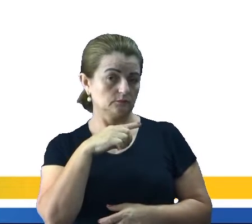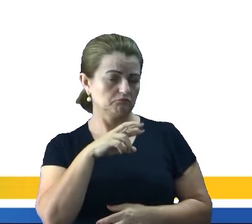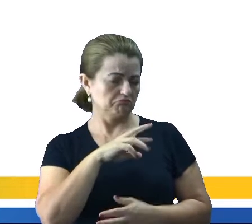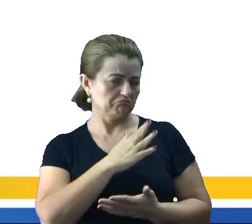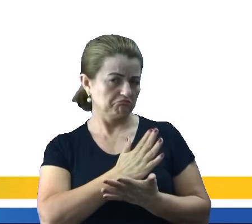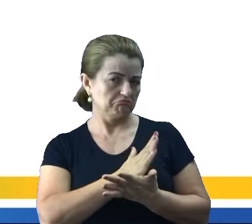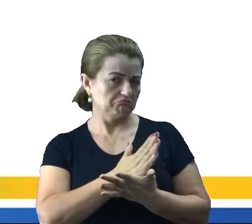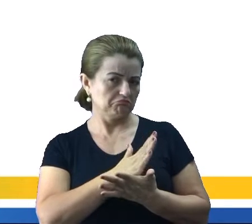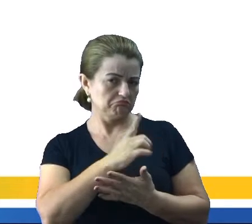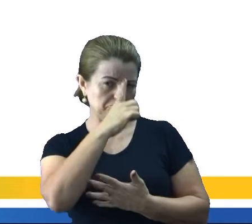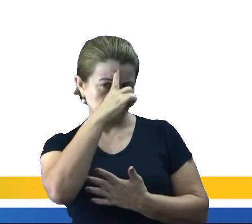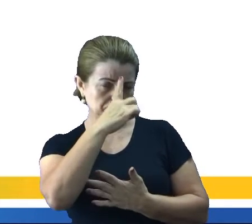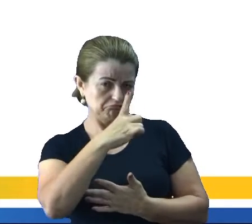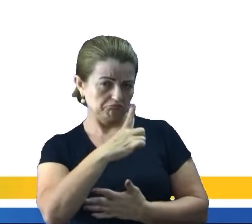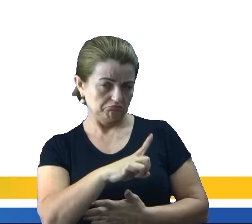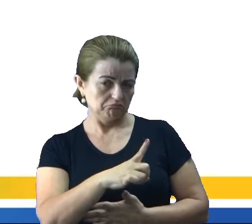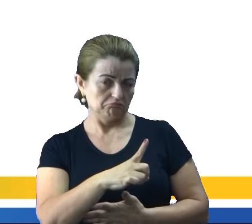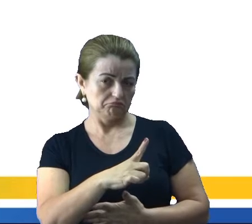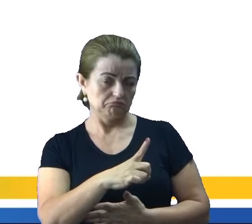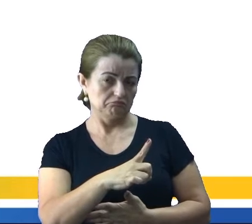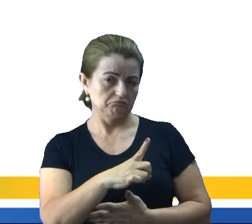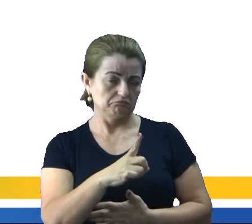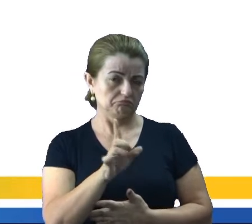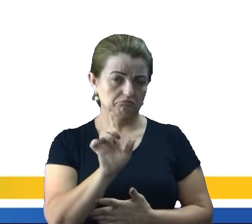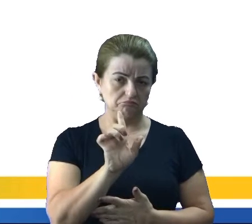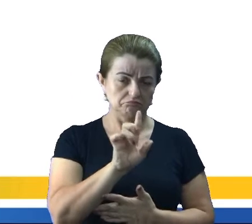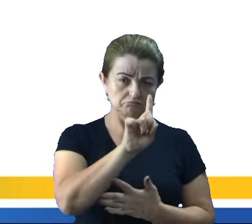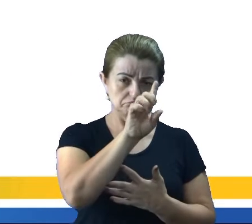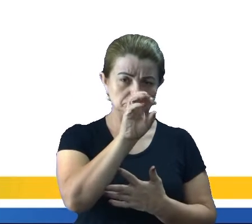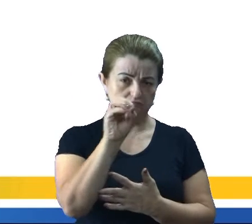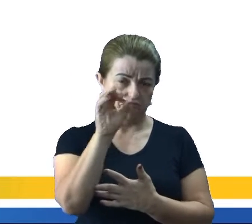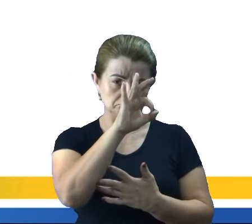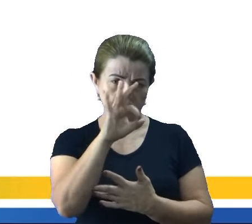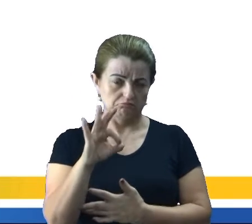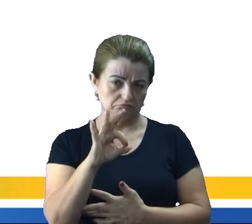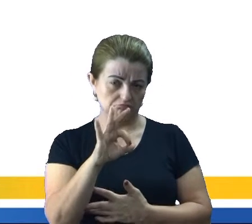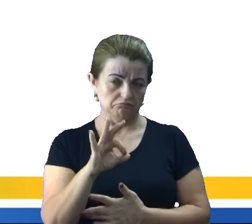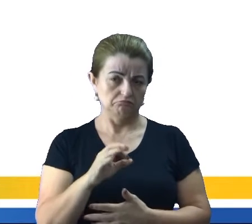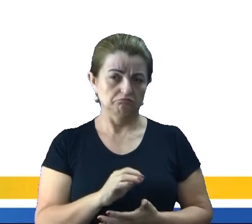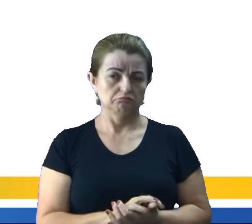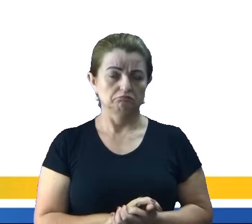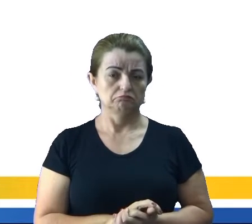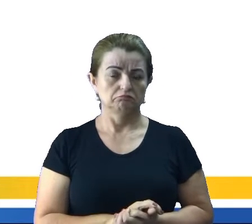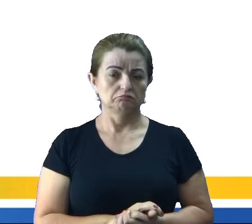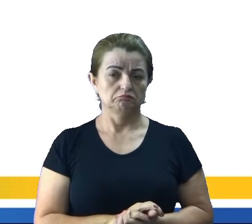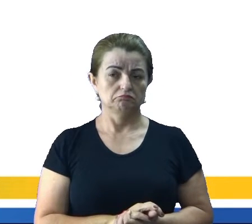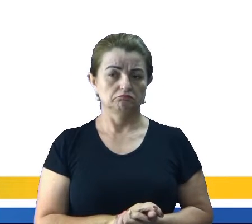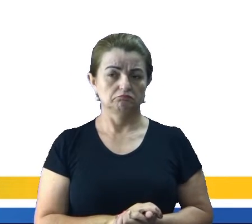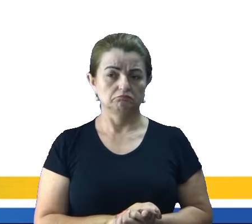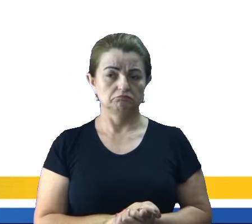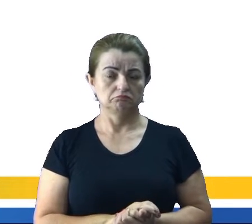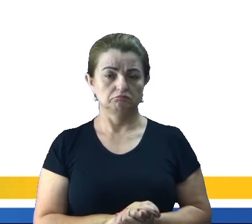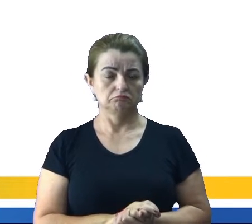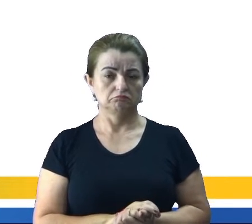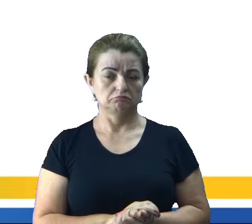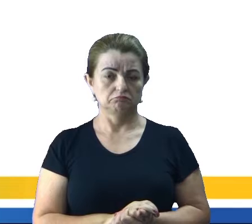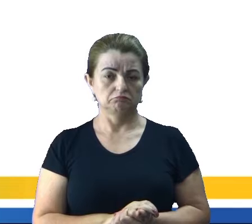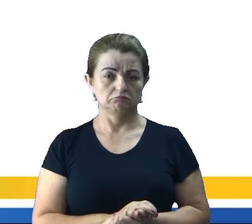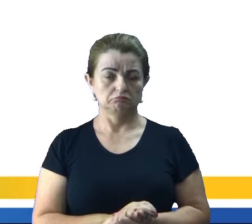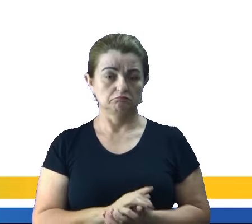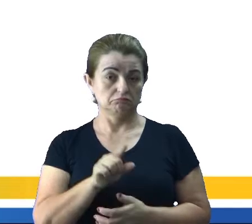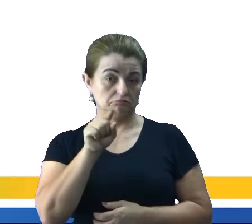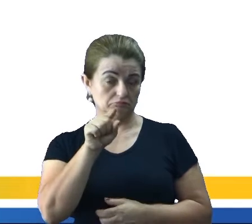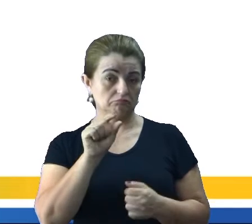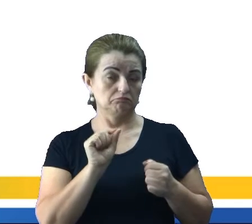decisão que não é 100% Você vai utilizar o will Volunteering to do something